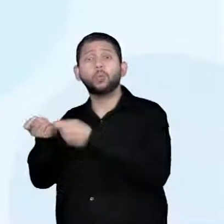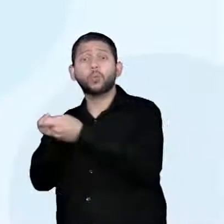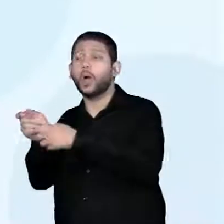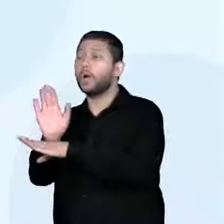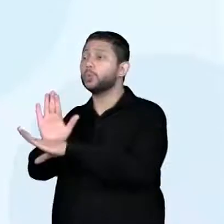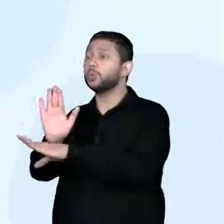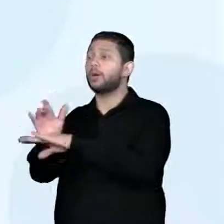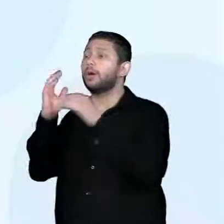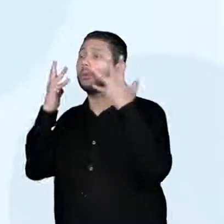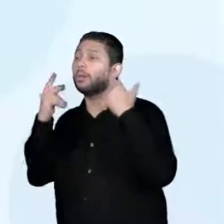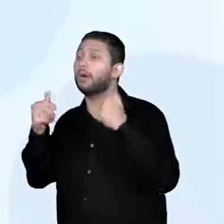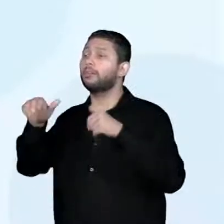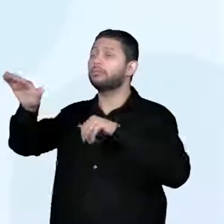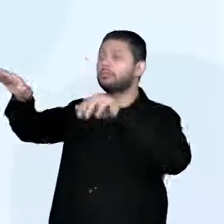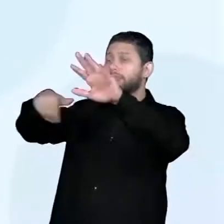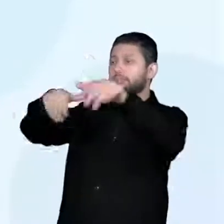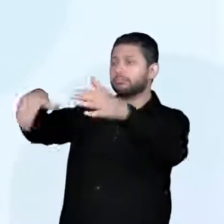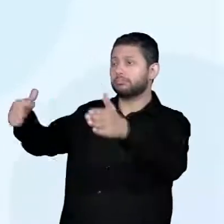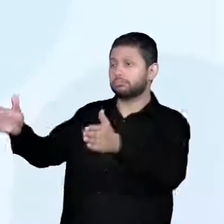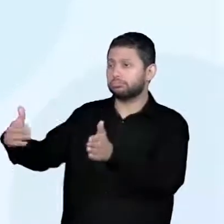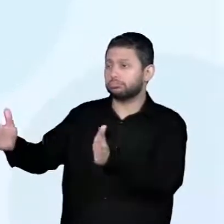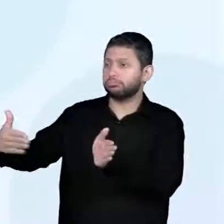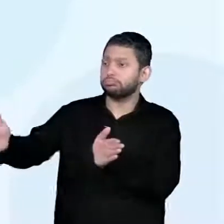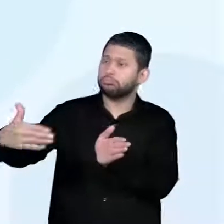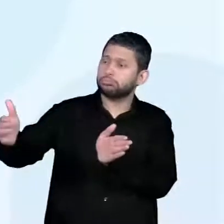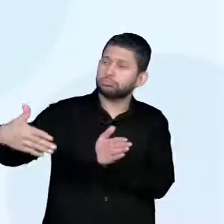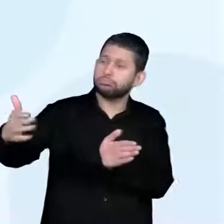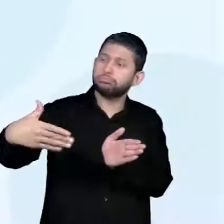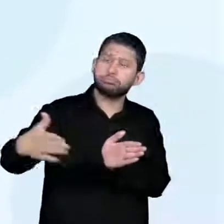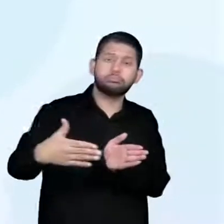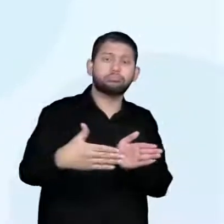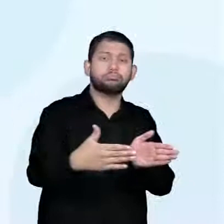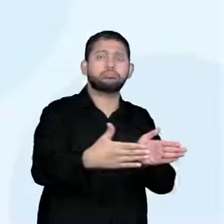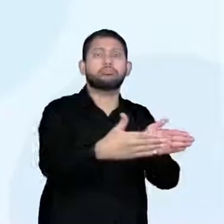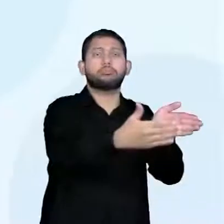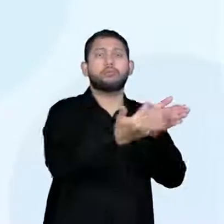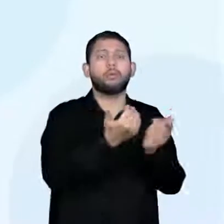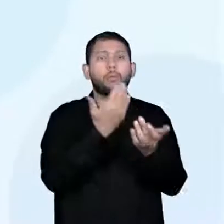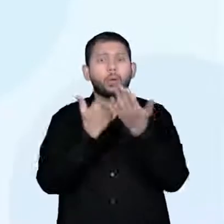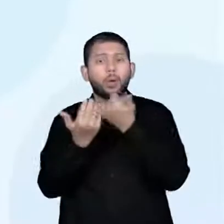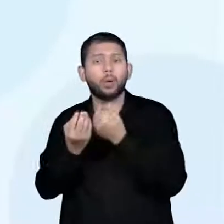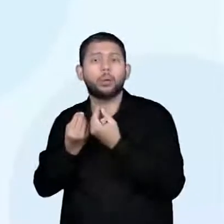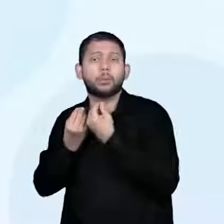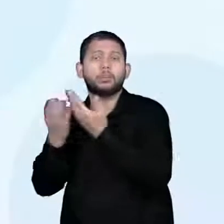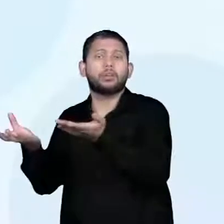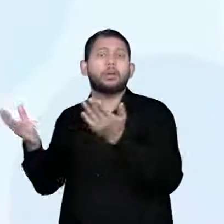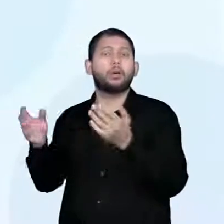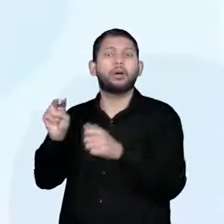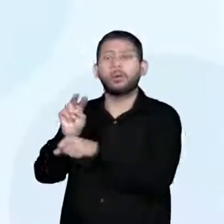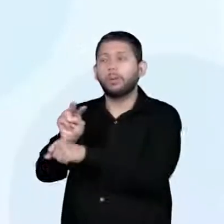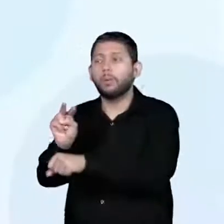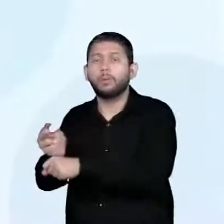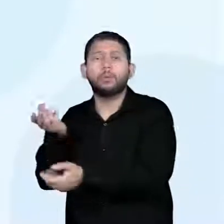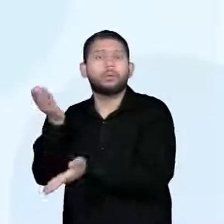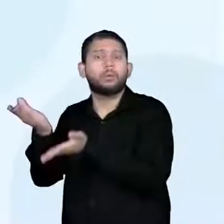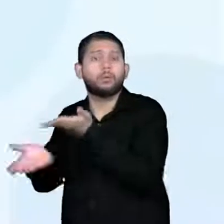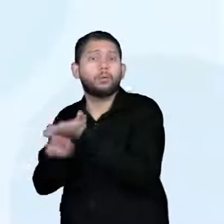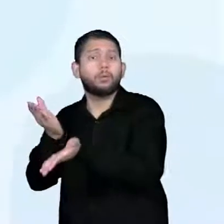os animais. Então, olha como que para o Egito era importante ter